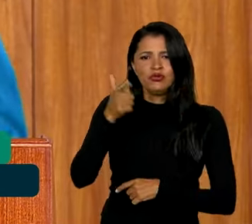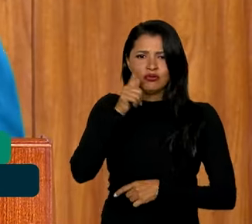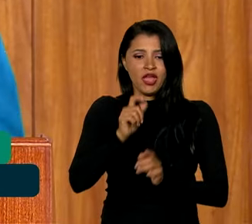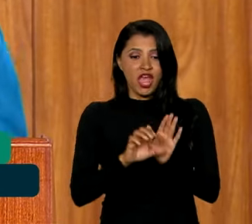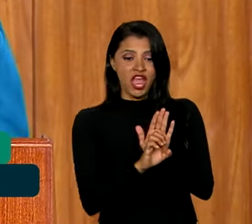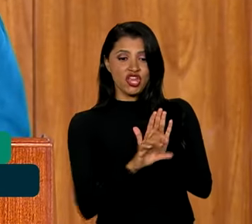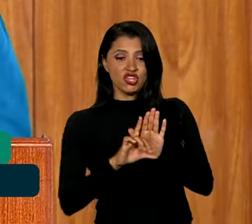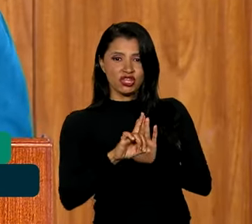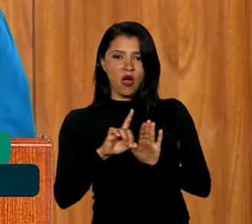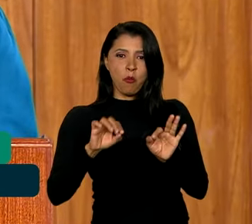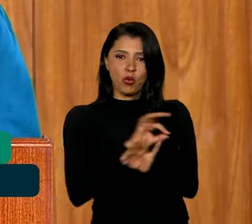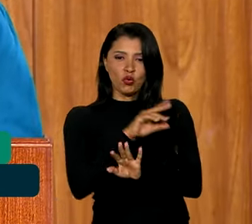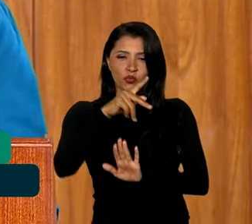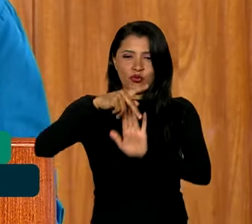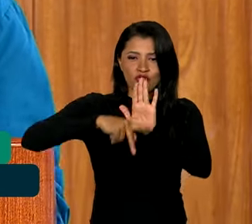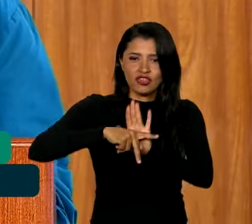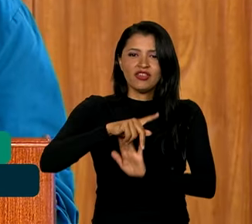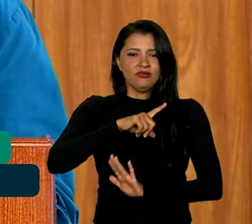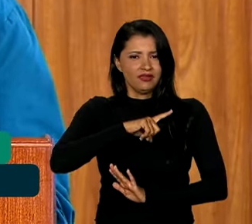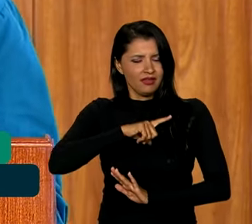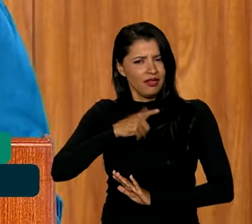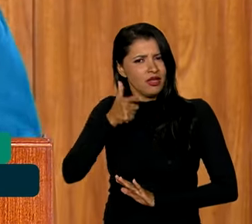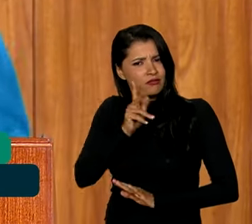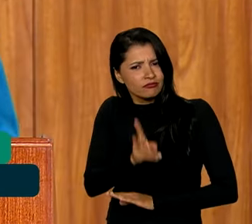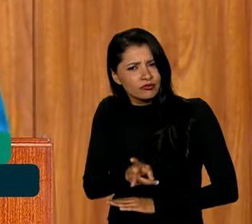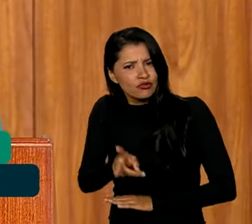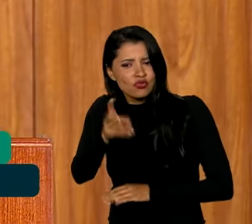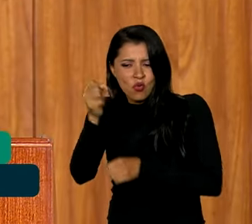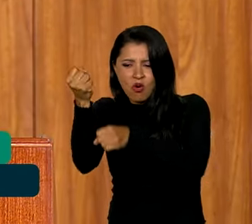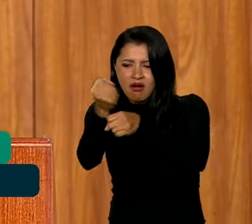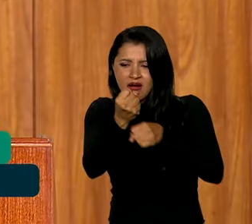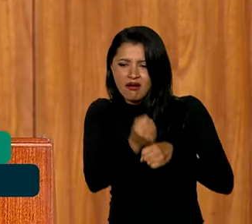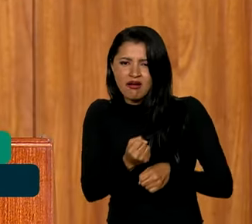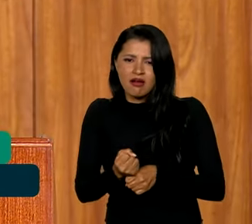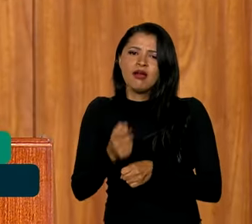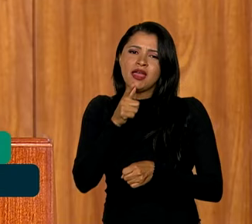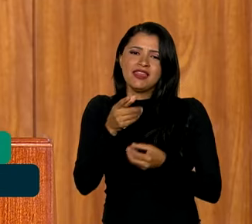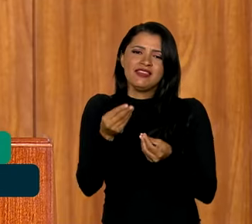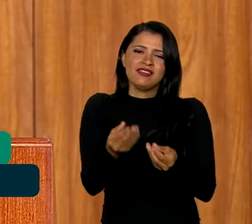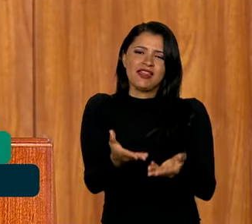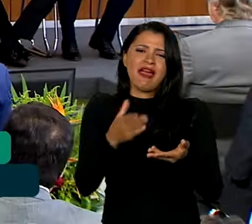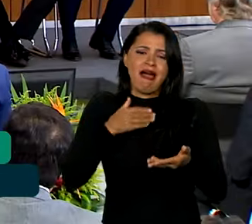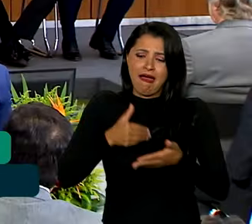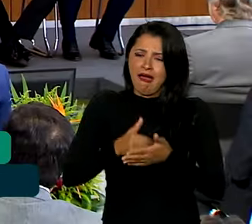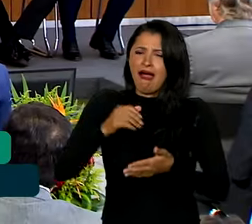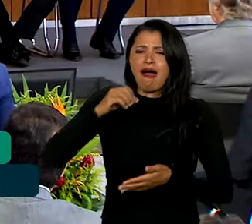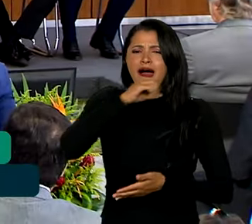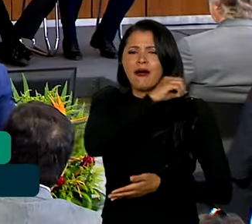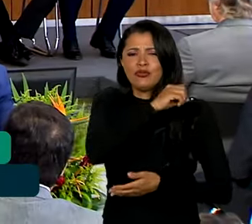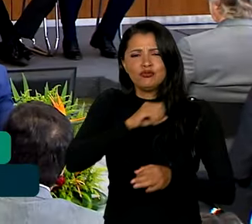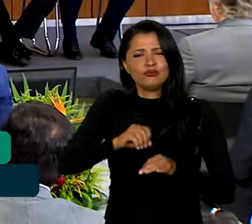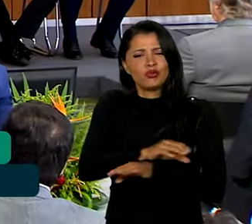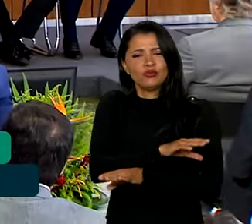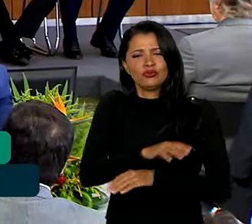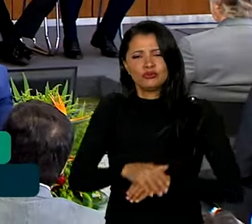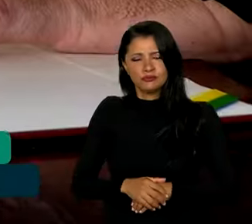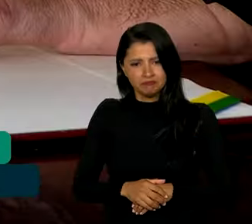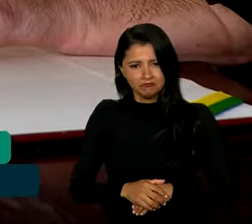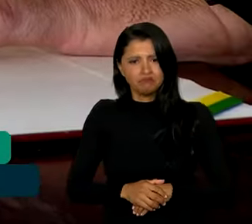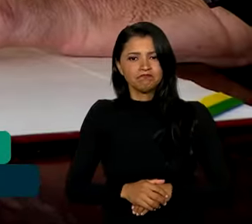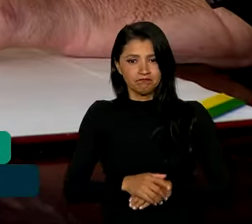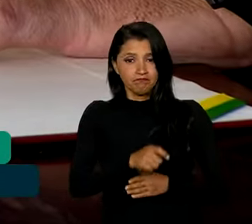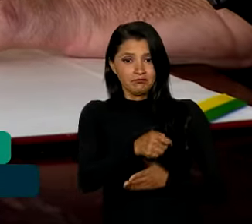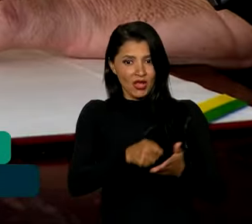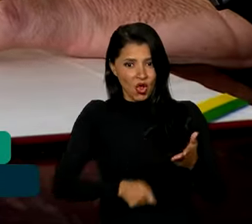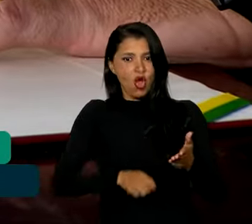edital do projeto e poder fazer continuidade da obra e entregar essa obra em pouco tempo. A ordem de serviço foi